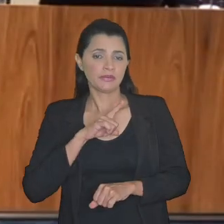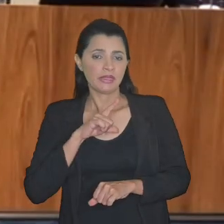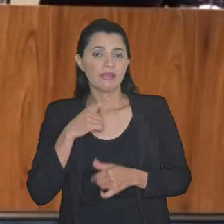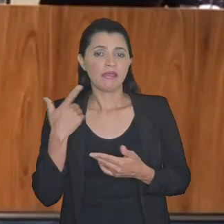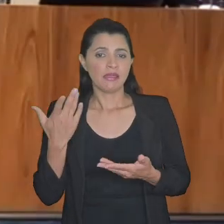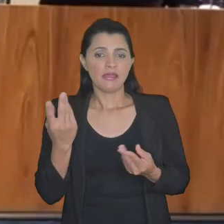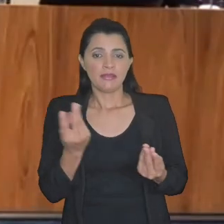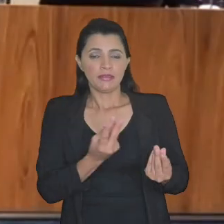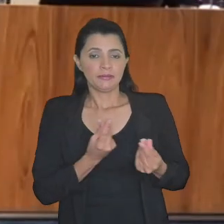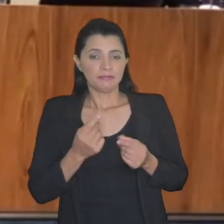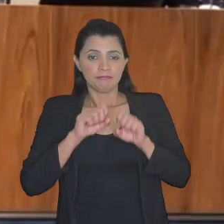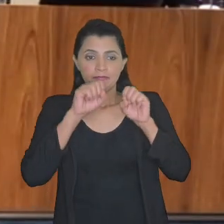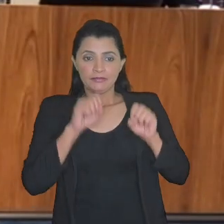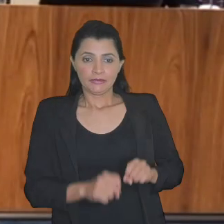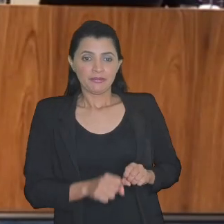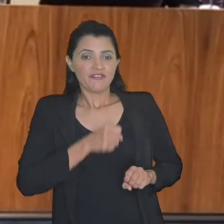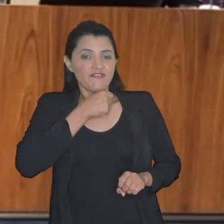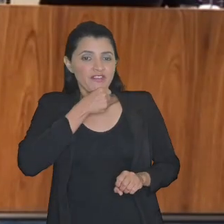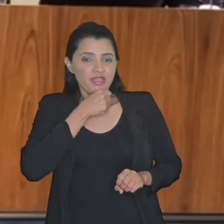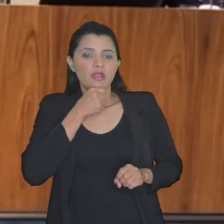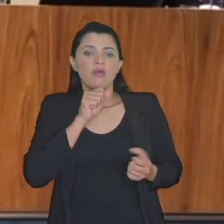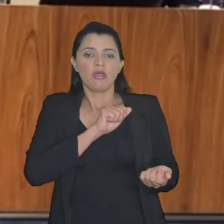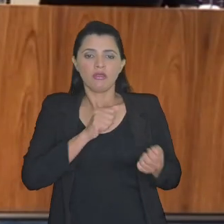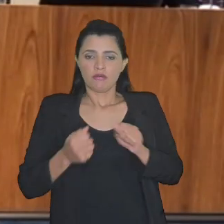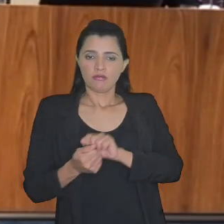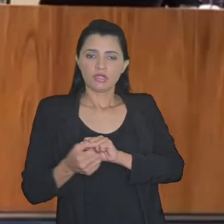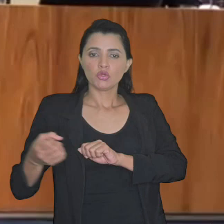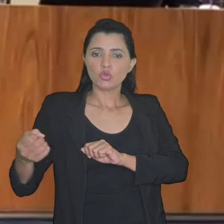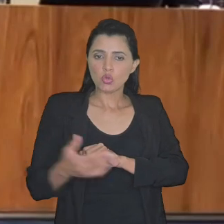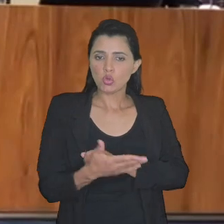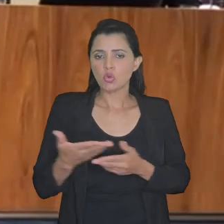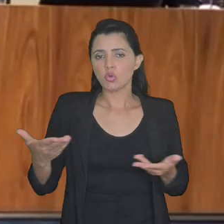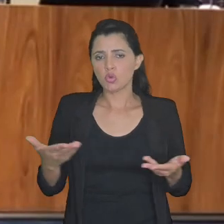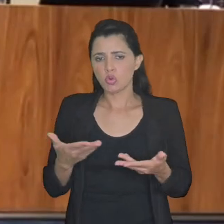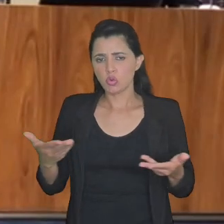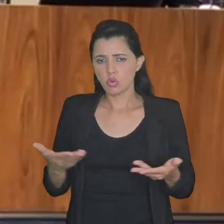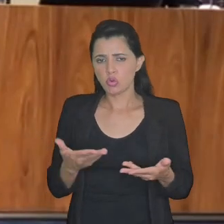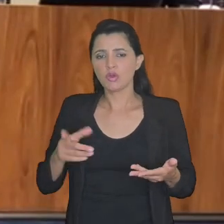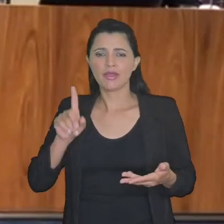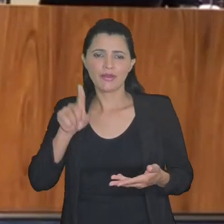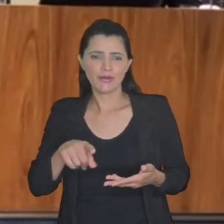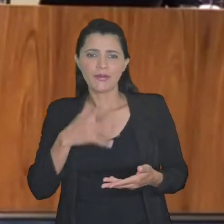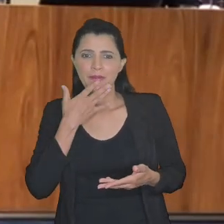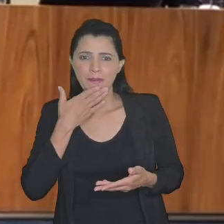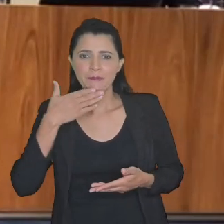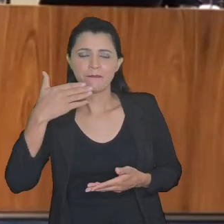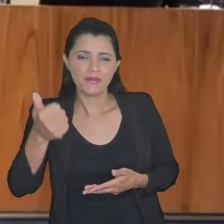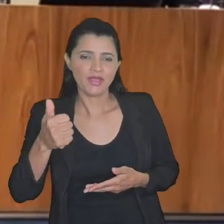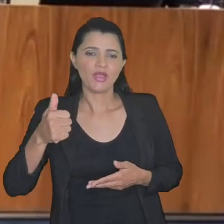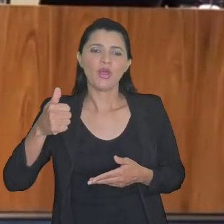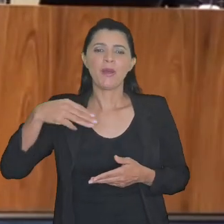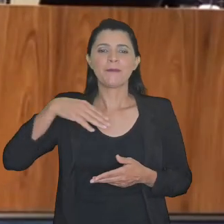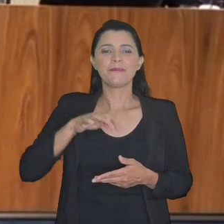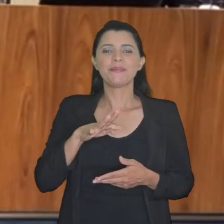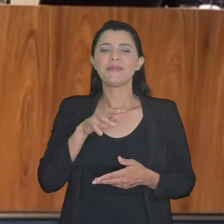uma não só aquele sistema antigo mas nós vamos ter que nos adaptar para para ser metaverso